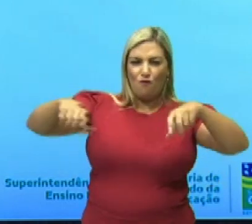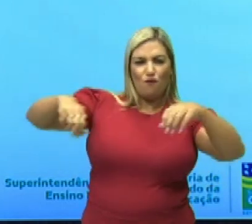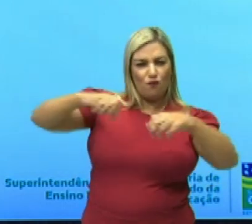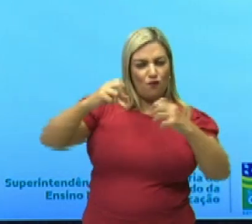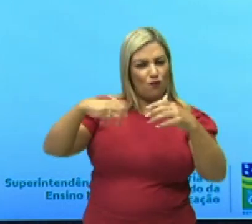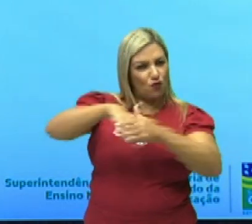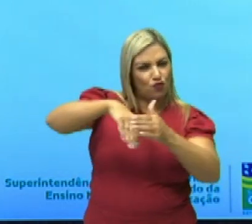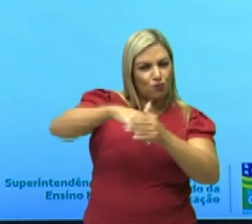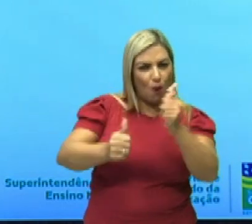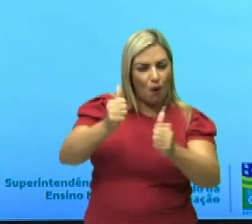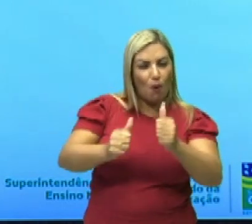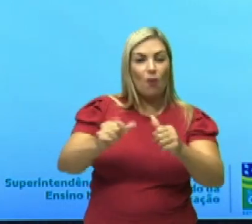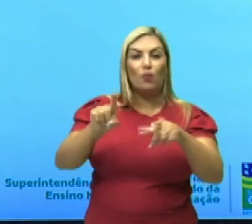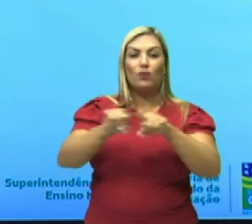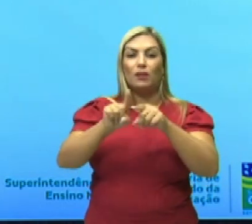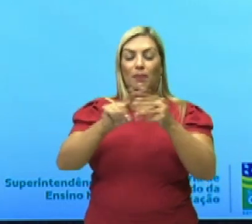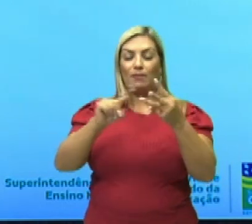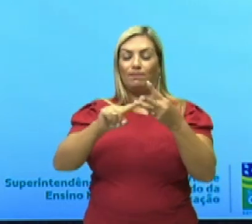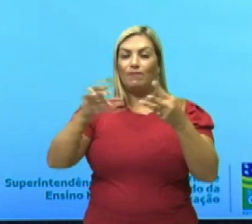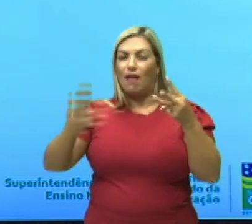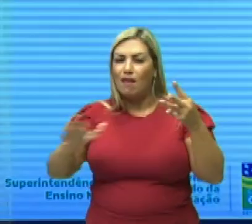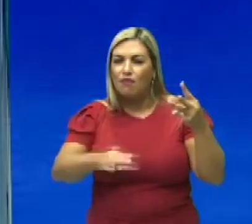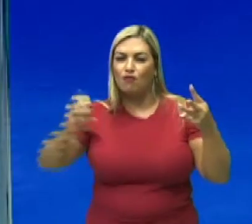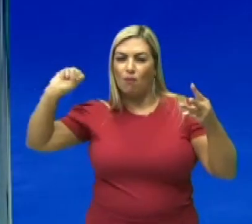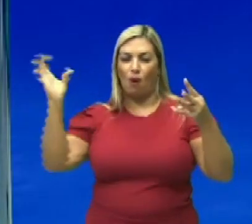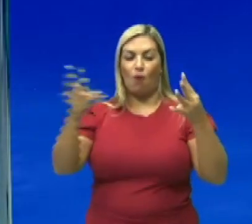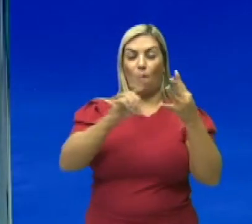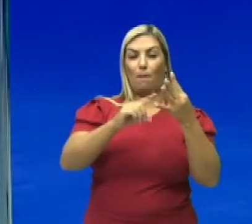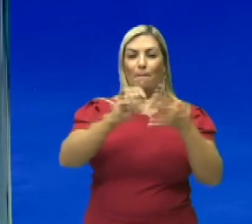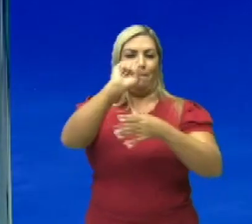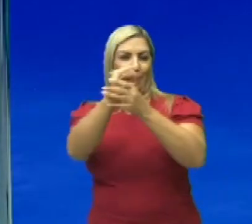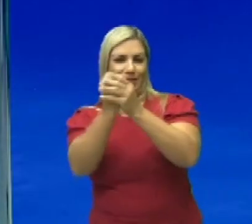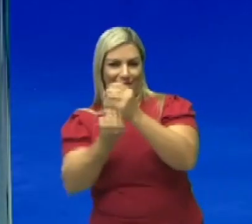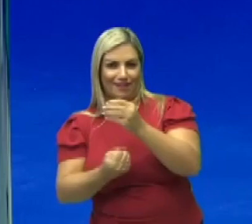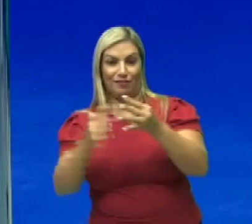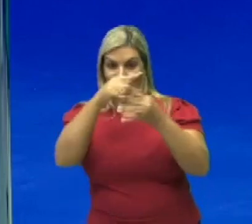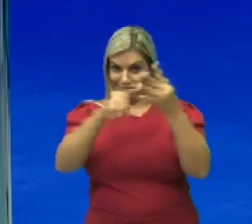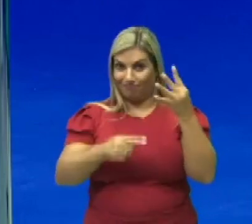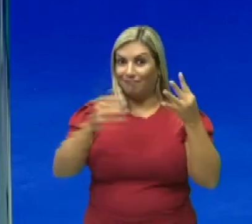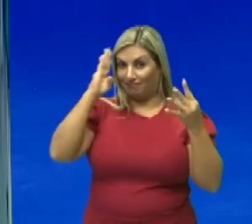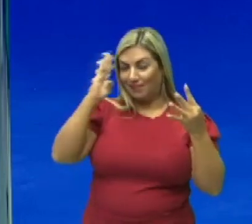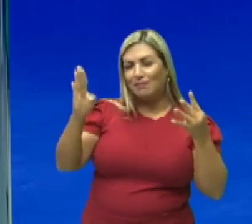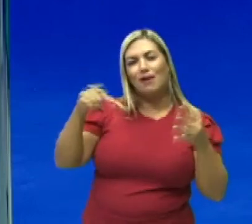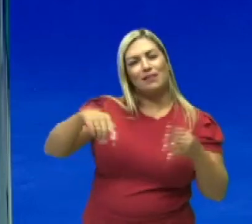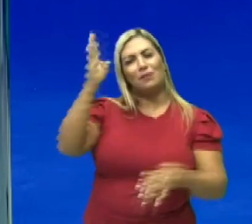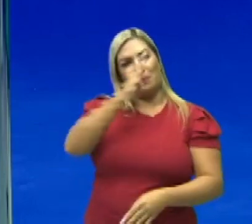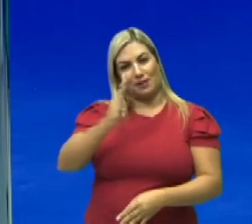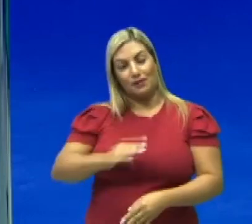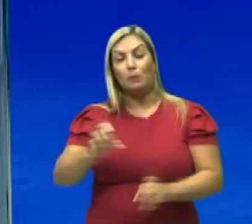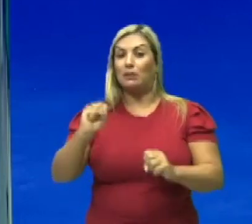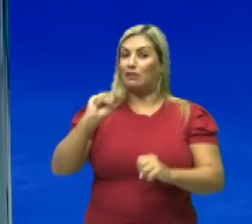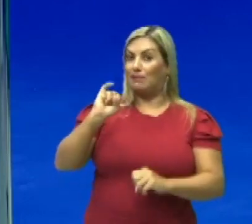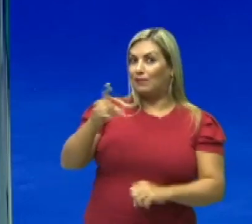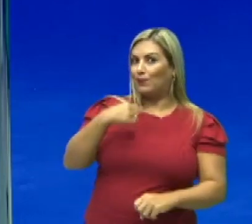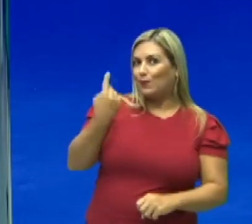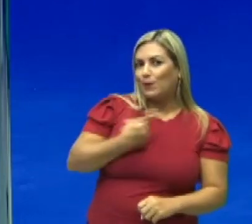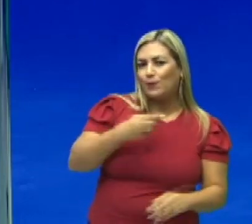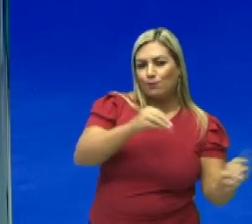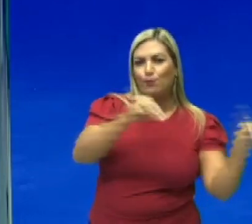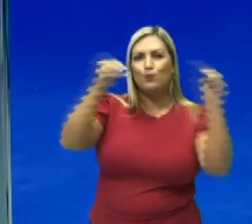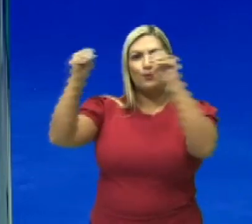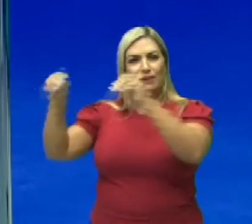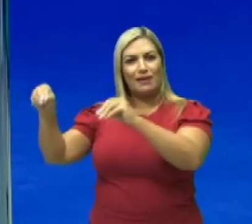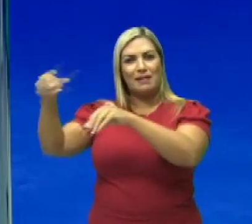basquete. São esses que aqui no Brasil, eles são mais difundidos. Mas se a gente for mudar aí de país